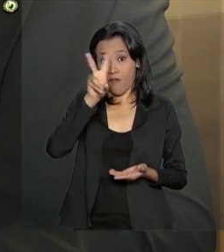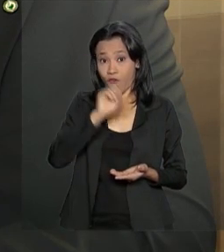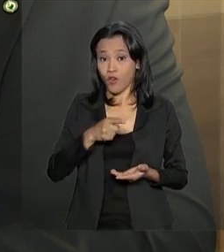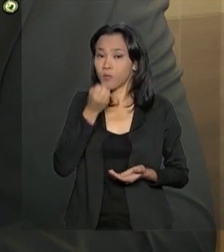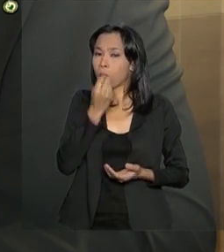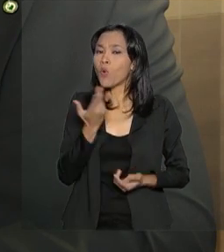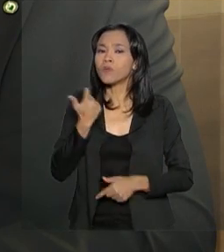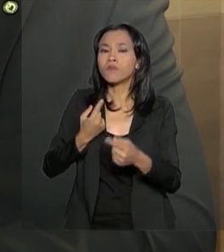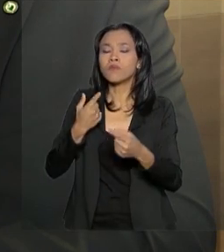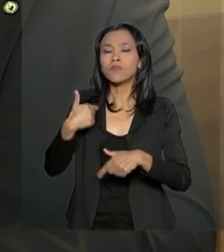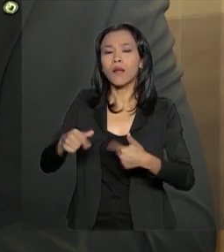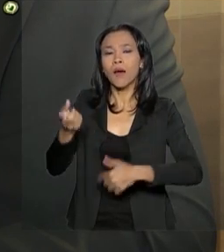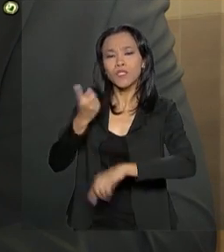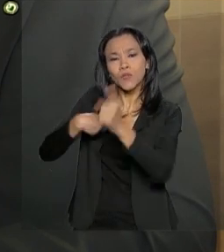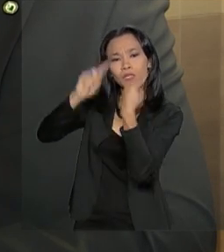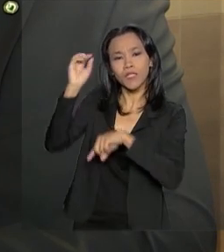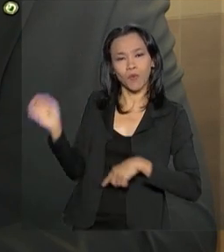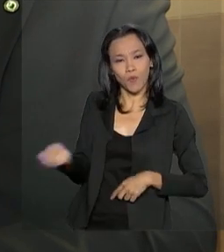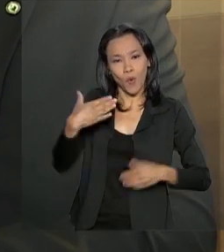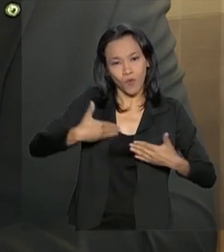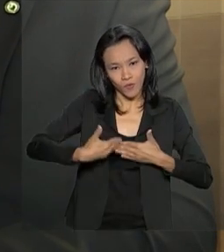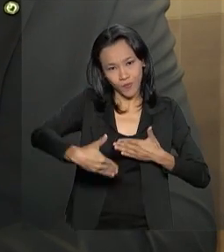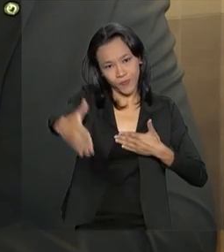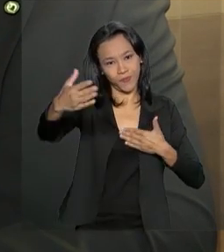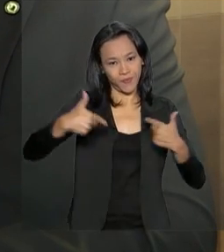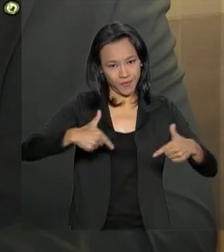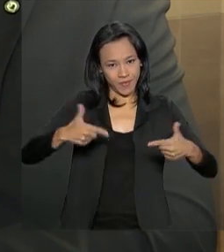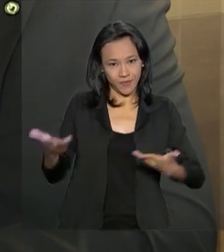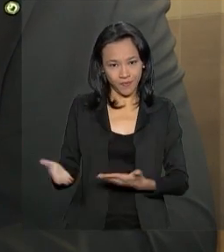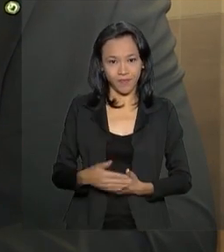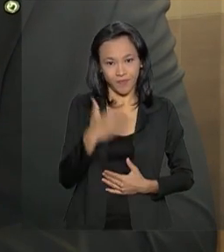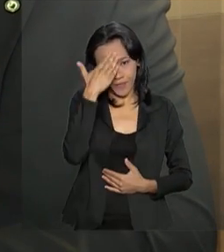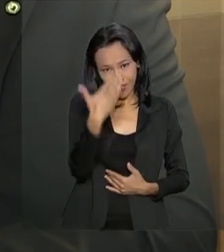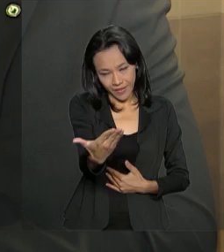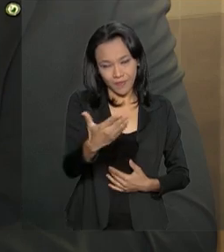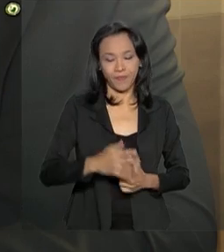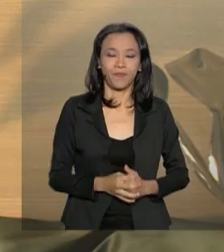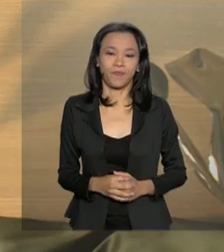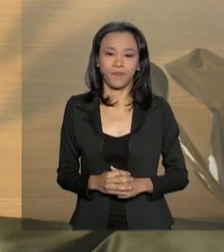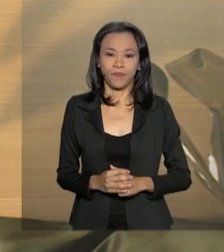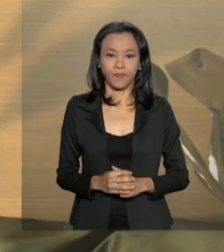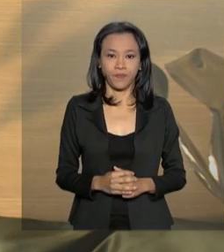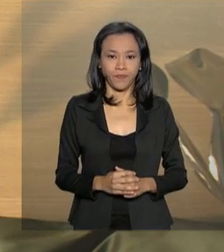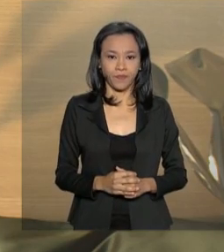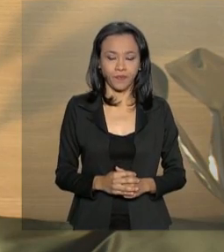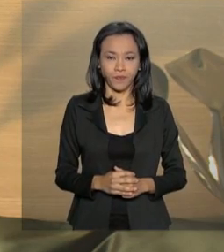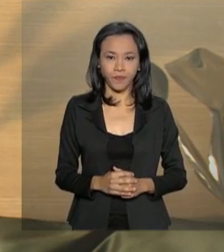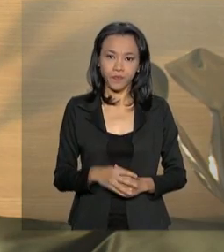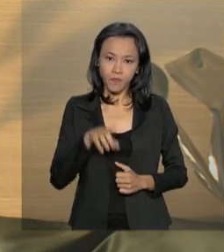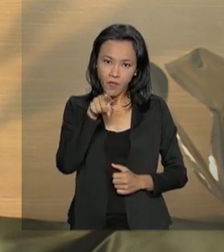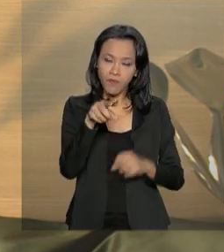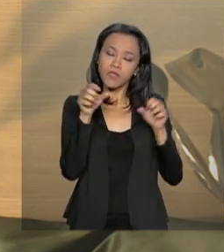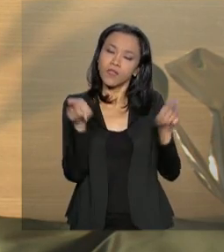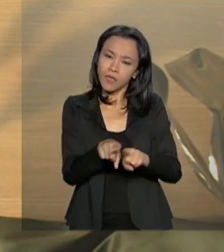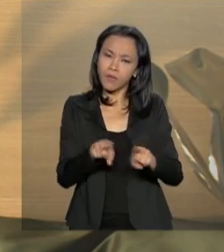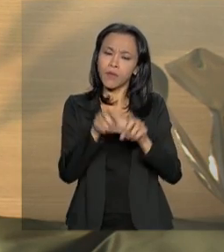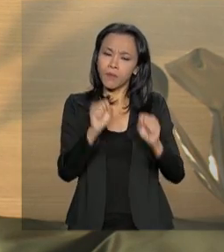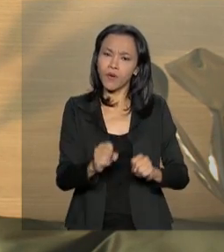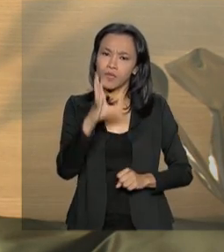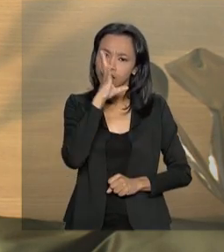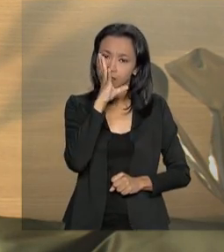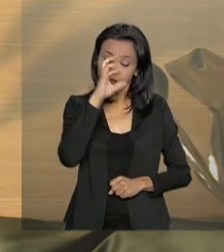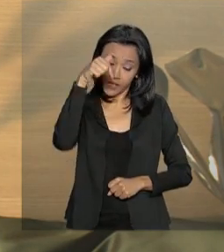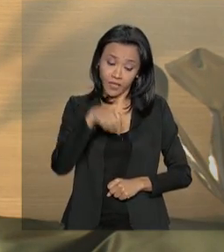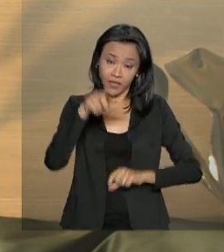e sucesso frente ao novo Ministério. Agradeço, Pablo. Muito obrigado. Você também pode assistir essa